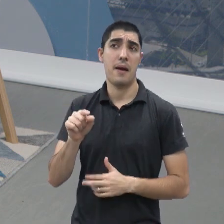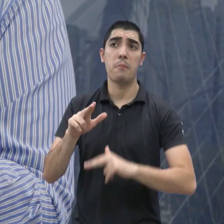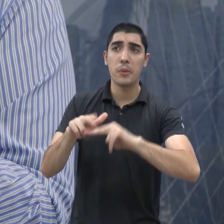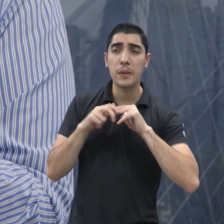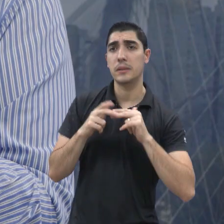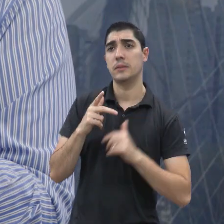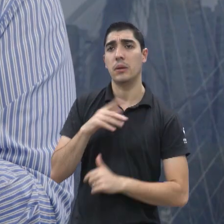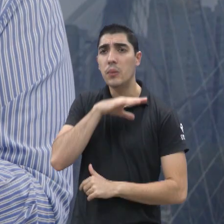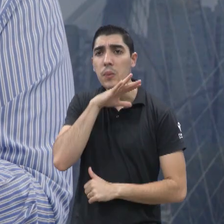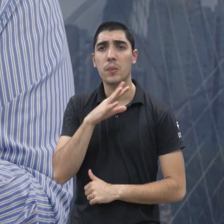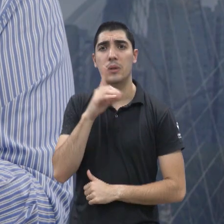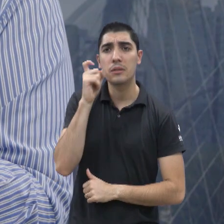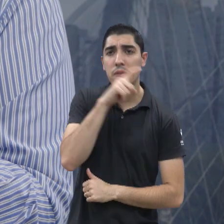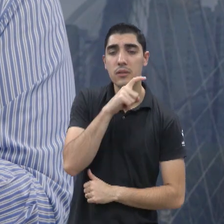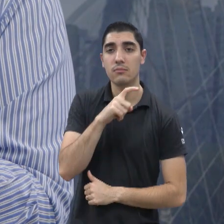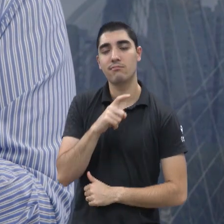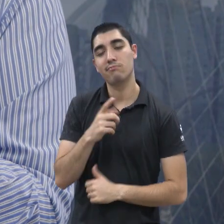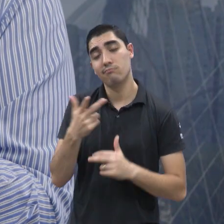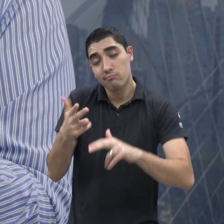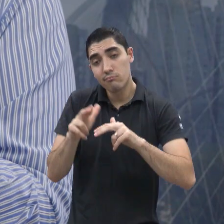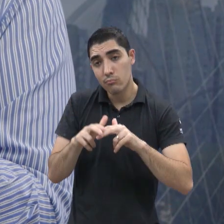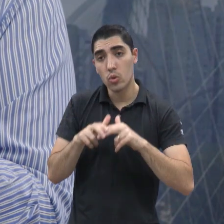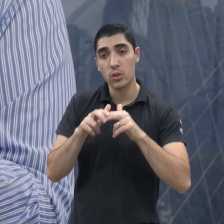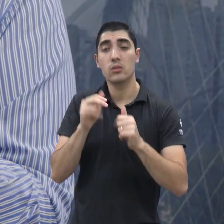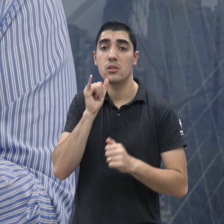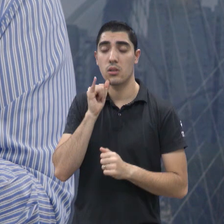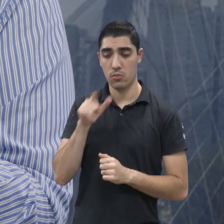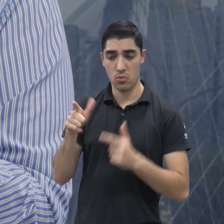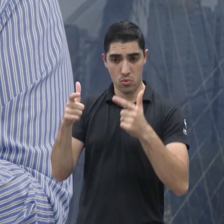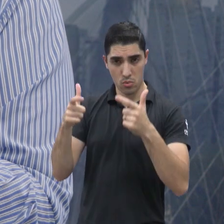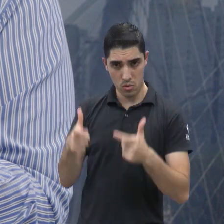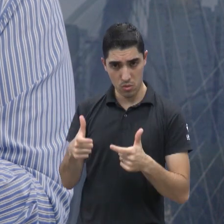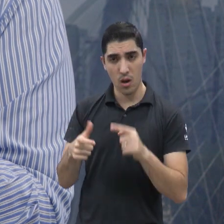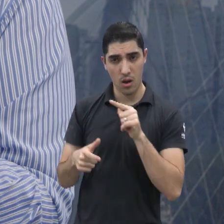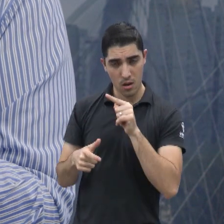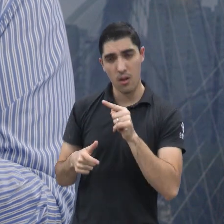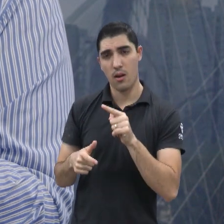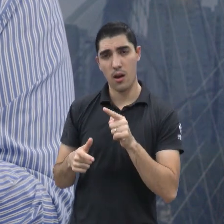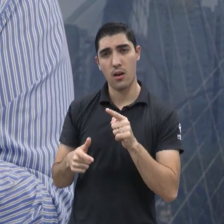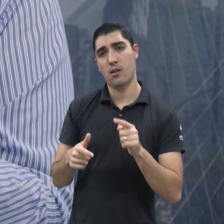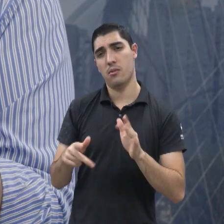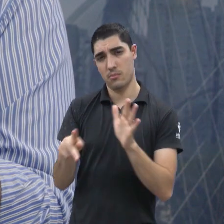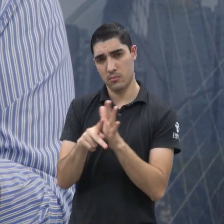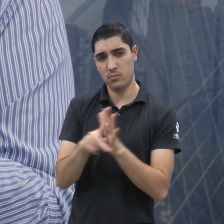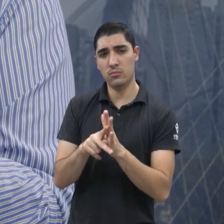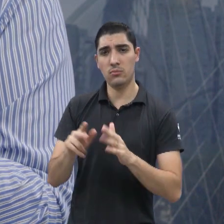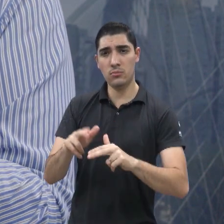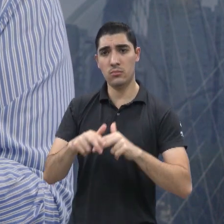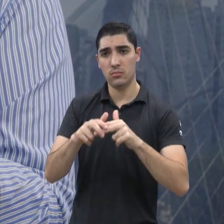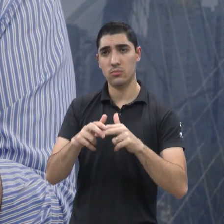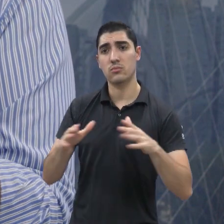nesse sentido. Porque, obviamente, uma usina termoelétrica, eu controlo, por exemplo, se eu estou queimando o gás,